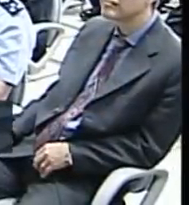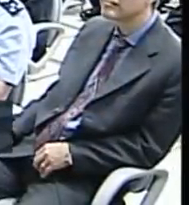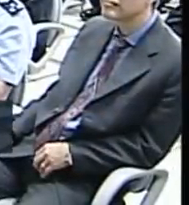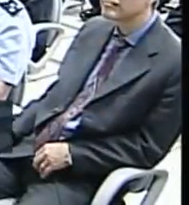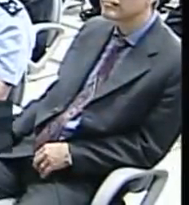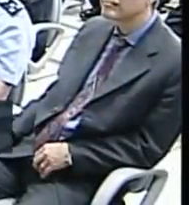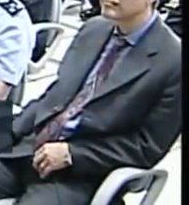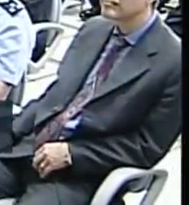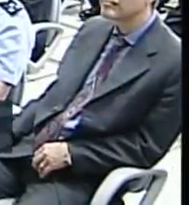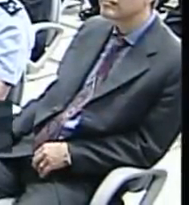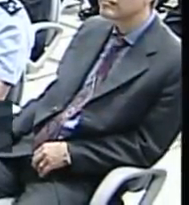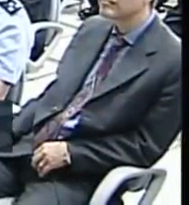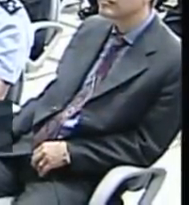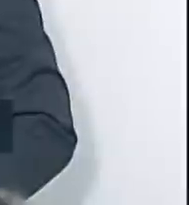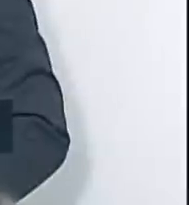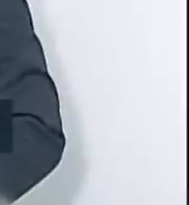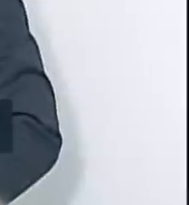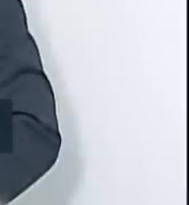Obrigado, ministro.